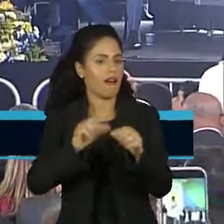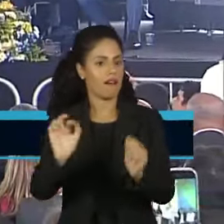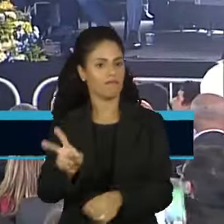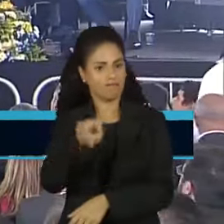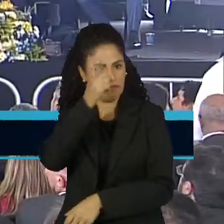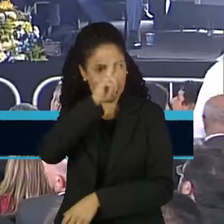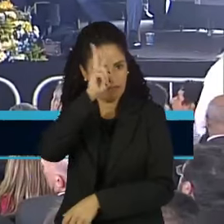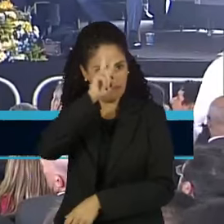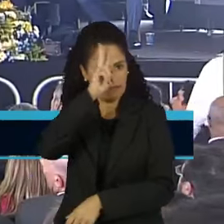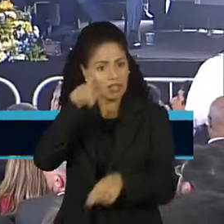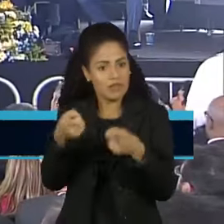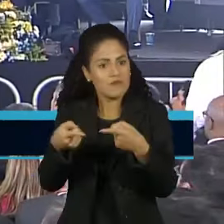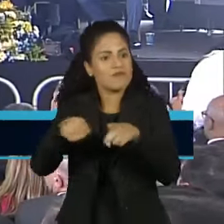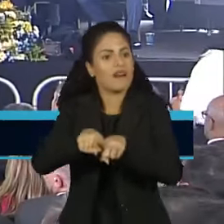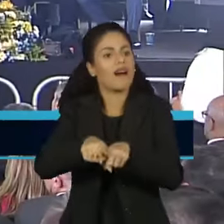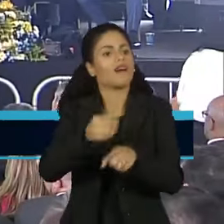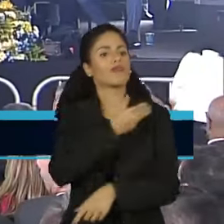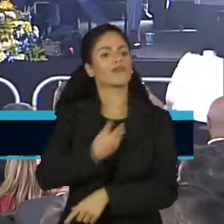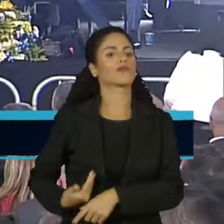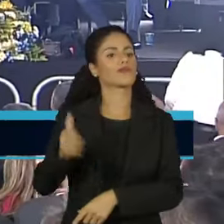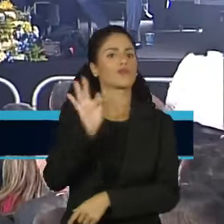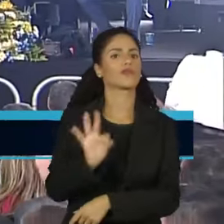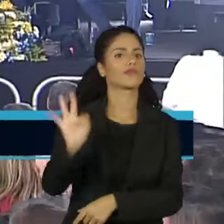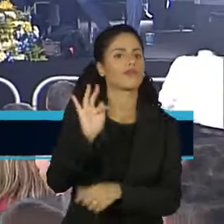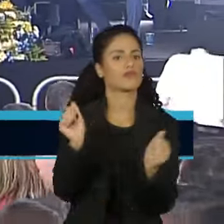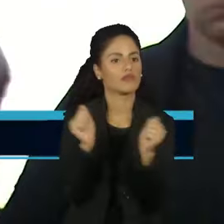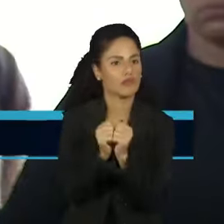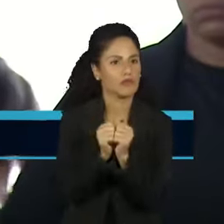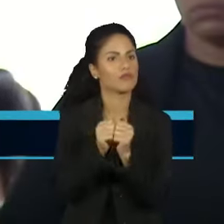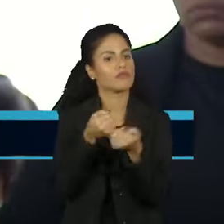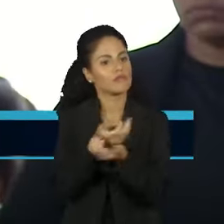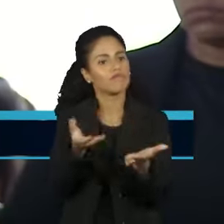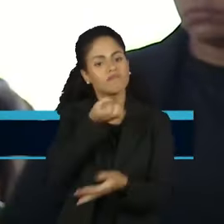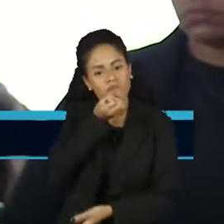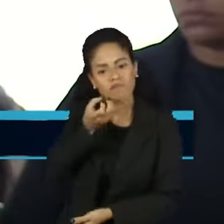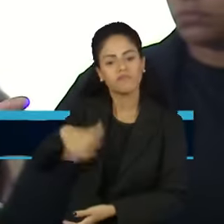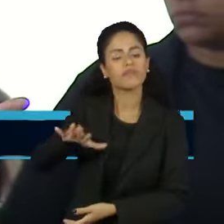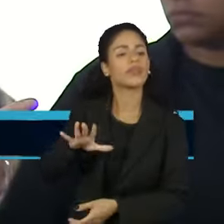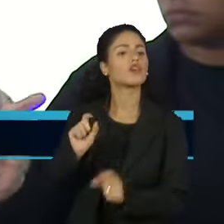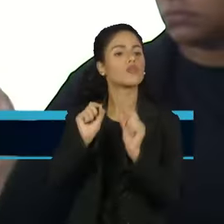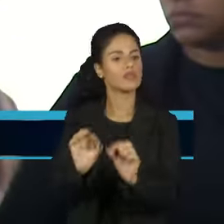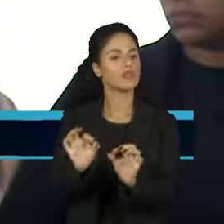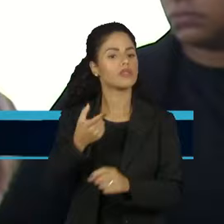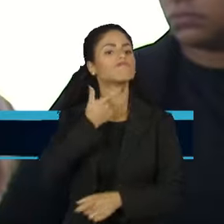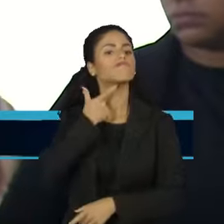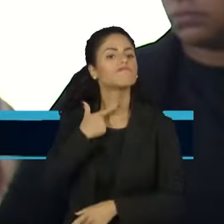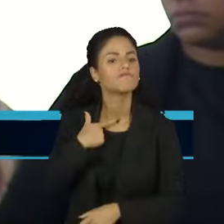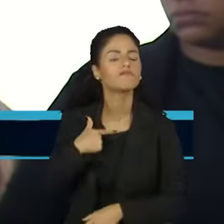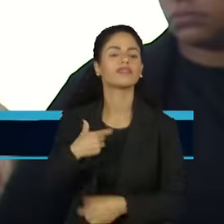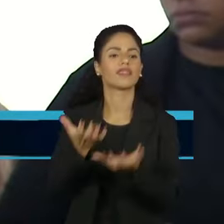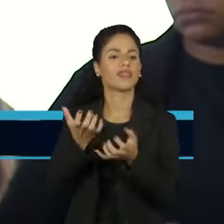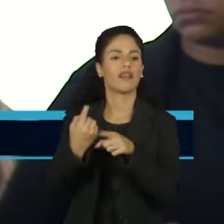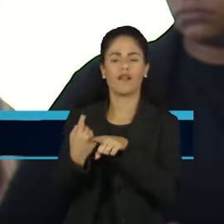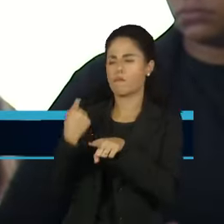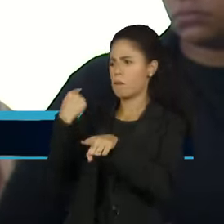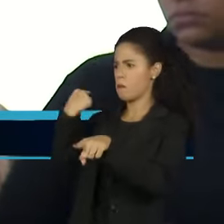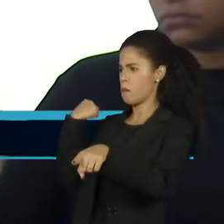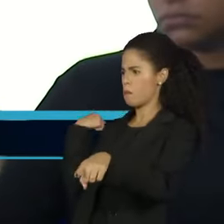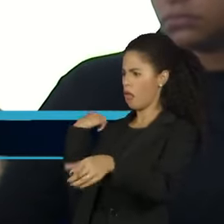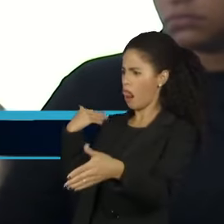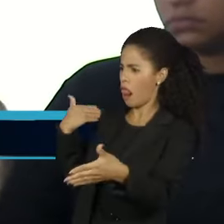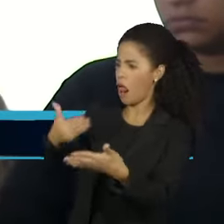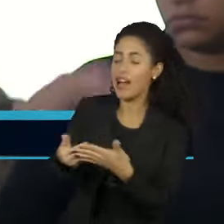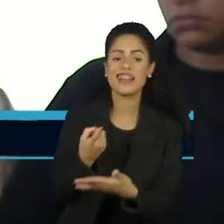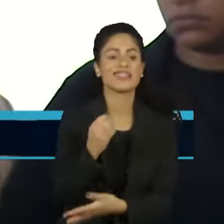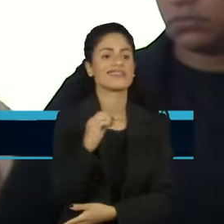de estar celebrando a parceria com o governo federal para entregar para a Baixada Santista algo que era desejado e os primeiros registros são de 100 anos